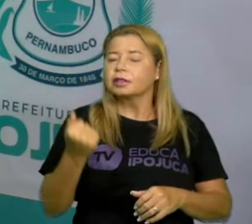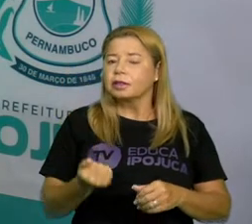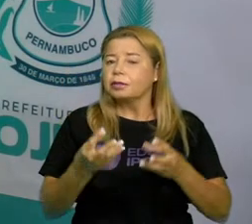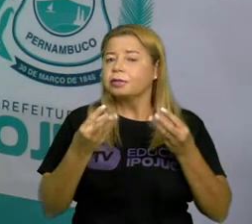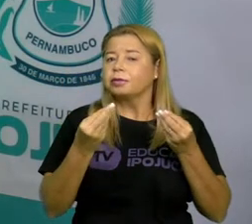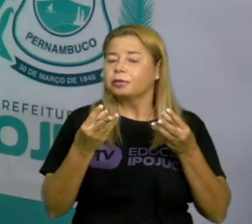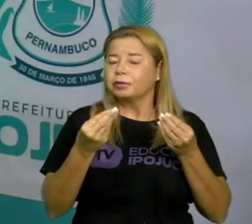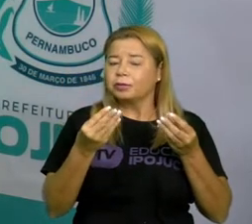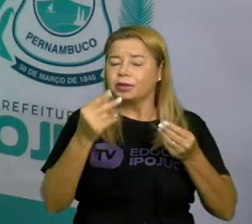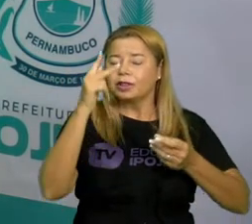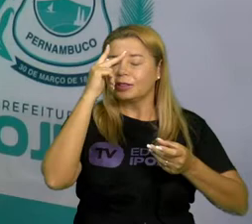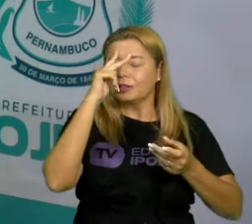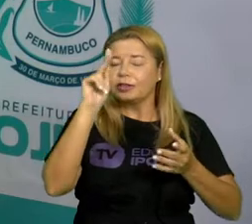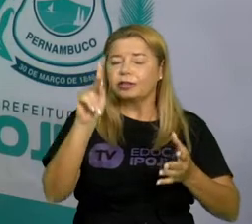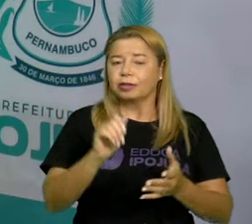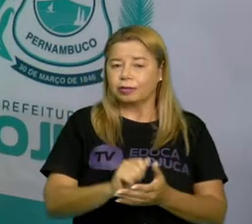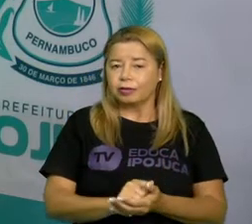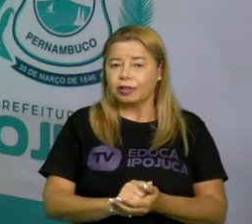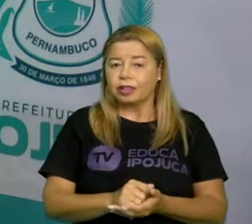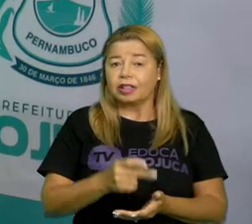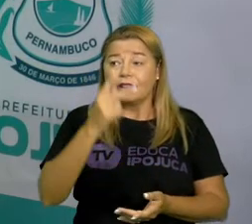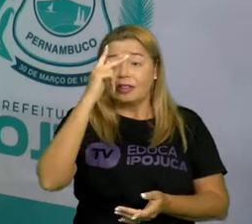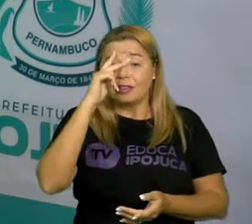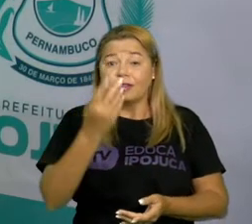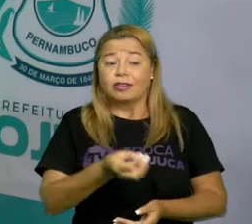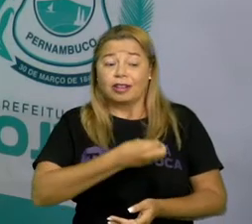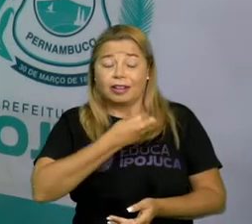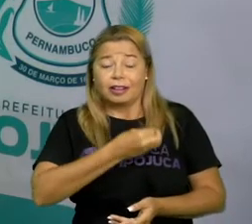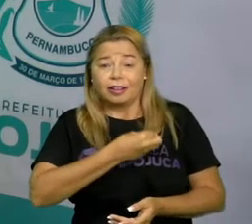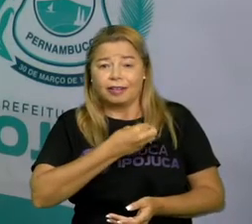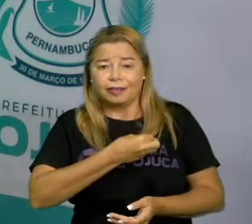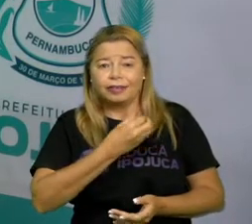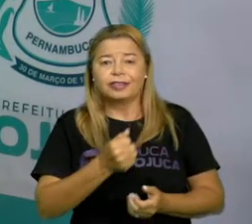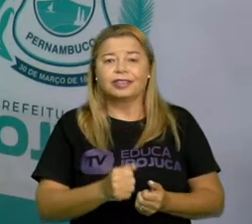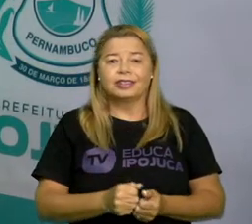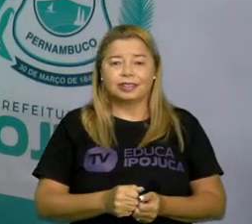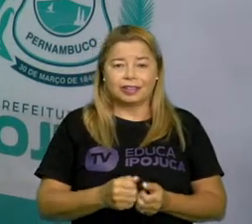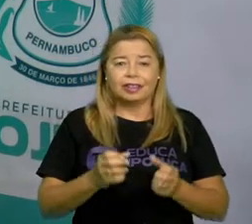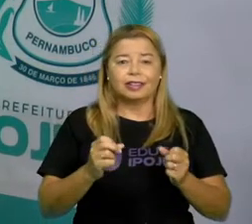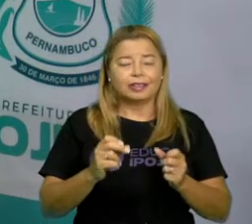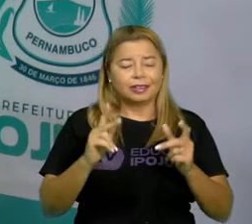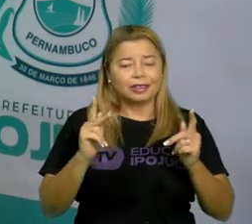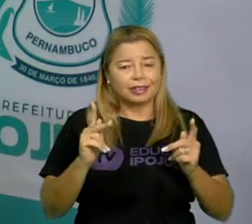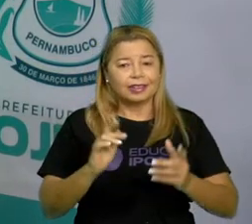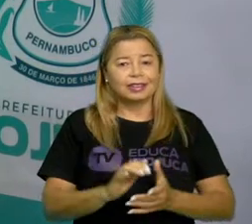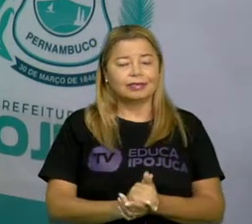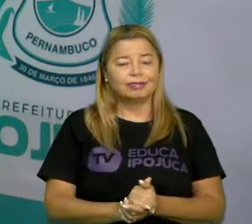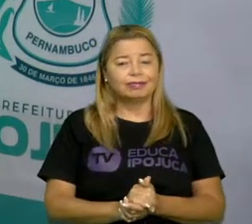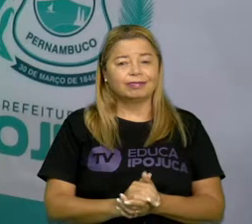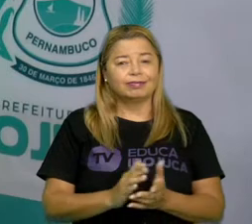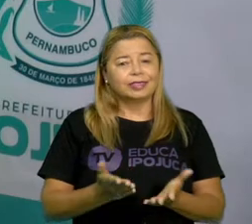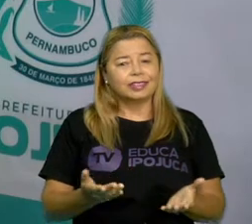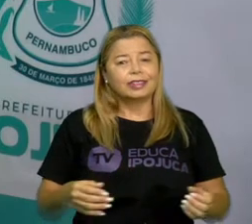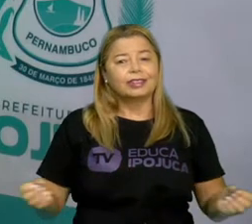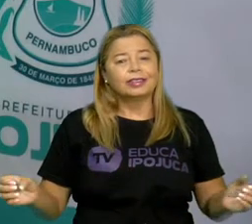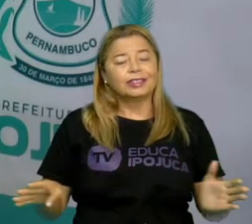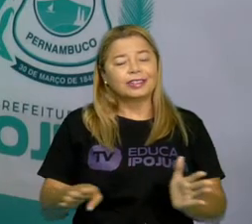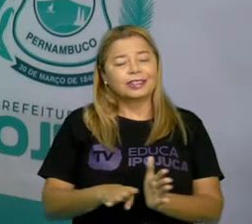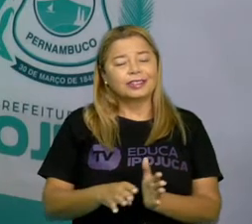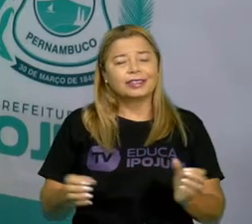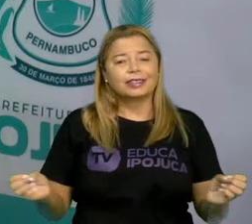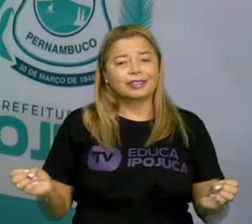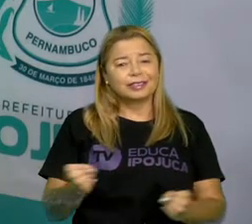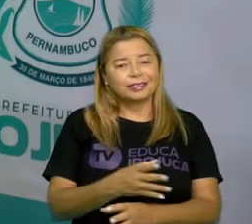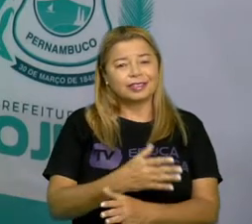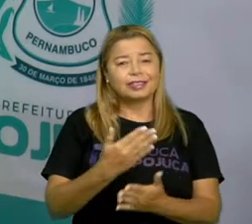vida, tá certo? A vovó e o vovô também. E aqui chegamos ao final